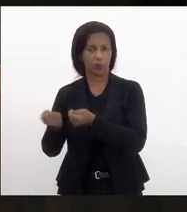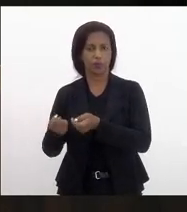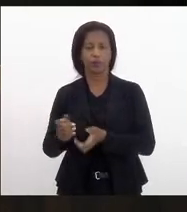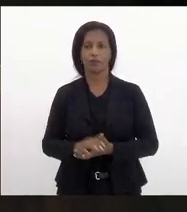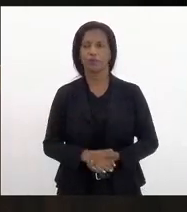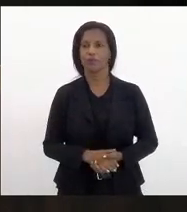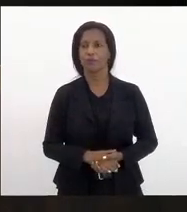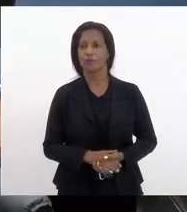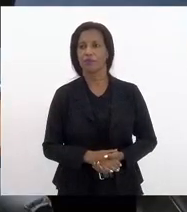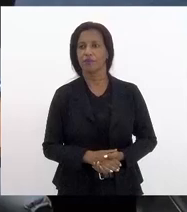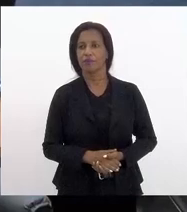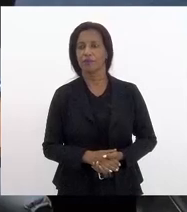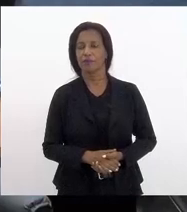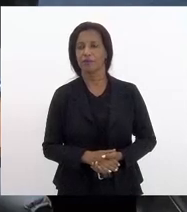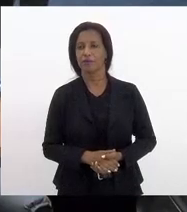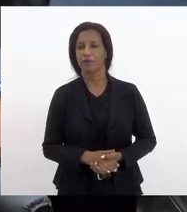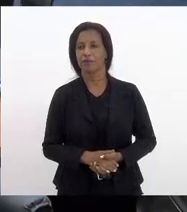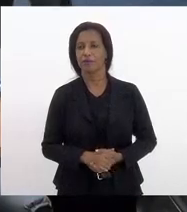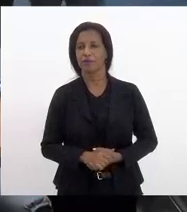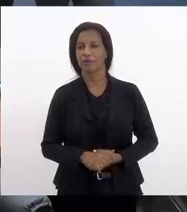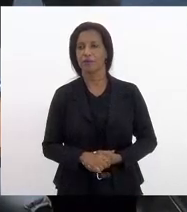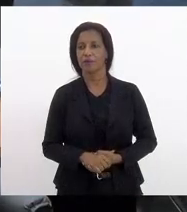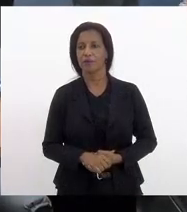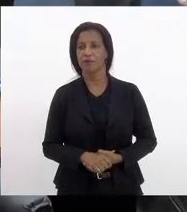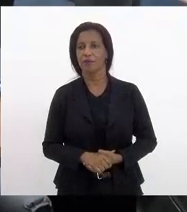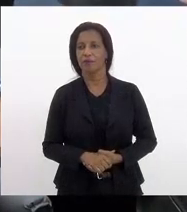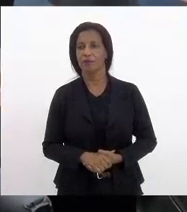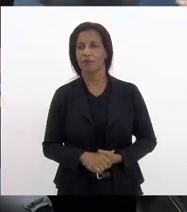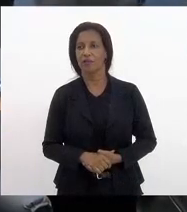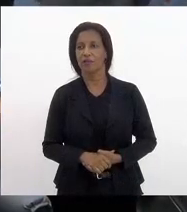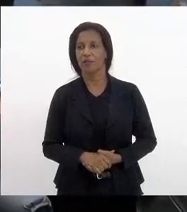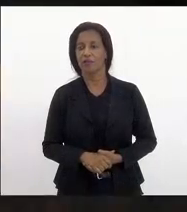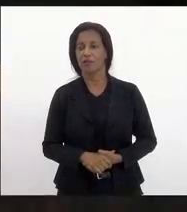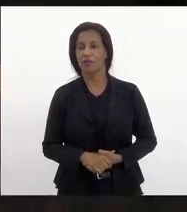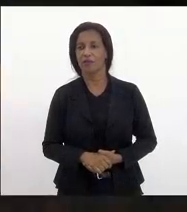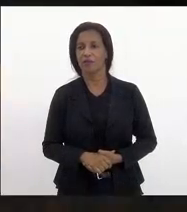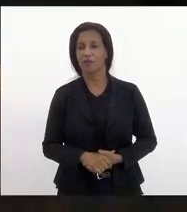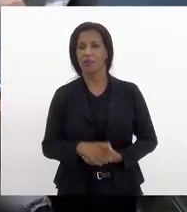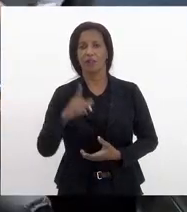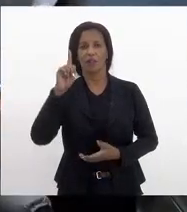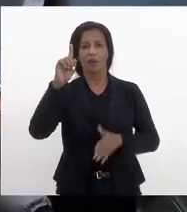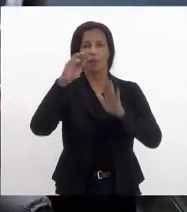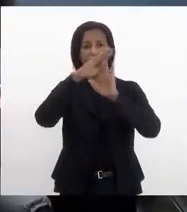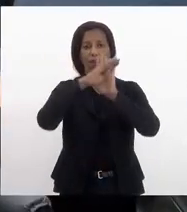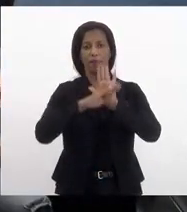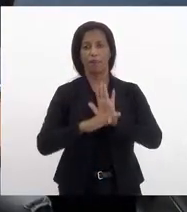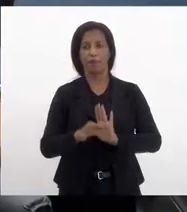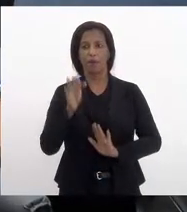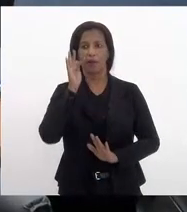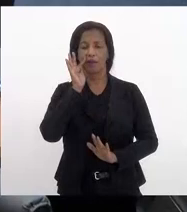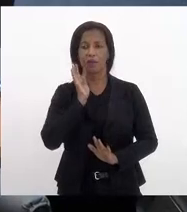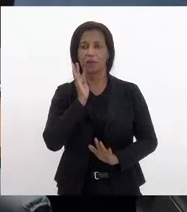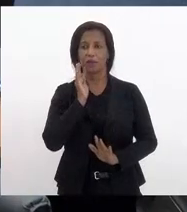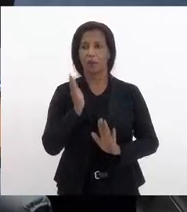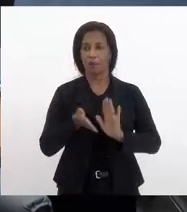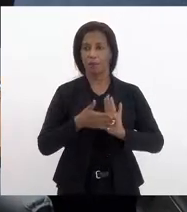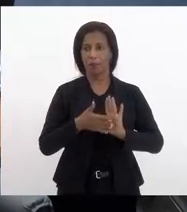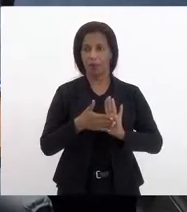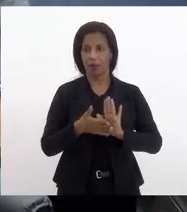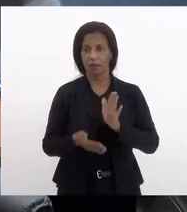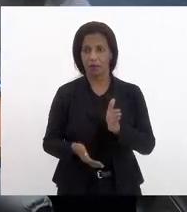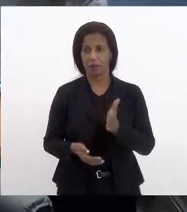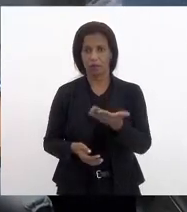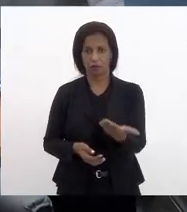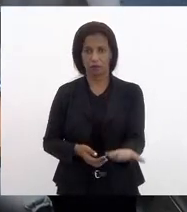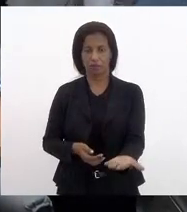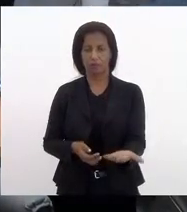Controle. Questão de ordem, Tia Ju. Para emitir só... Questão de ordem, antes do parecer, por favor. Antes do parecer? Pois